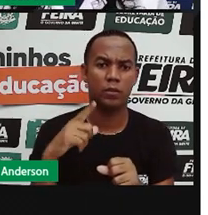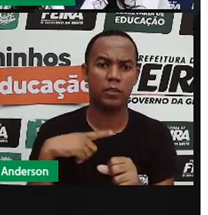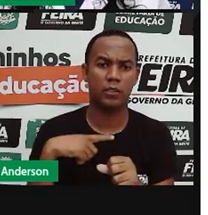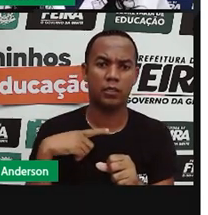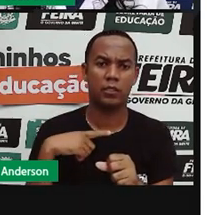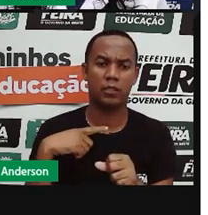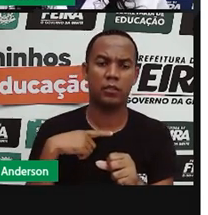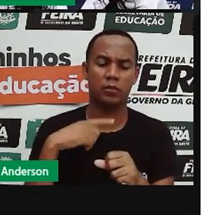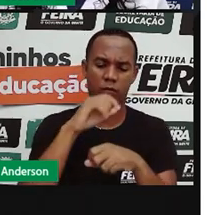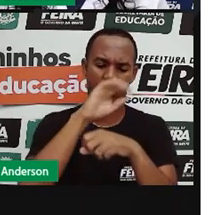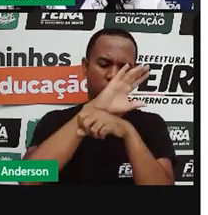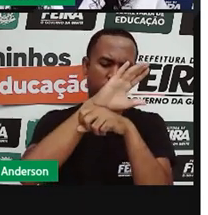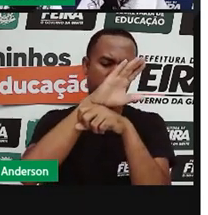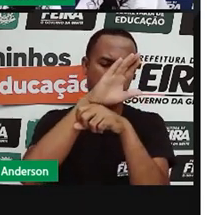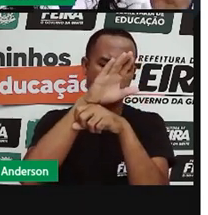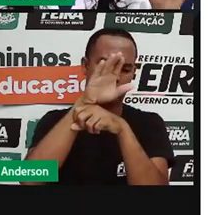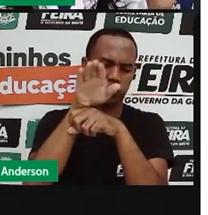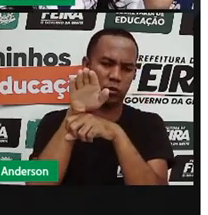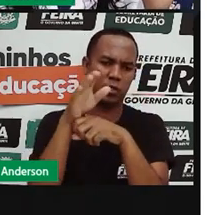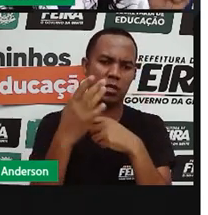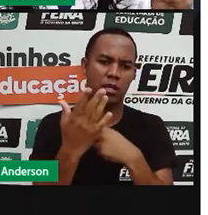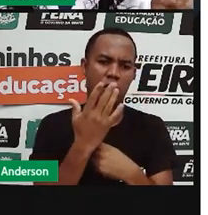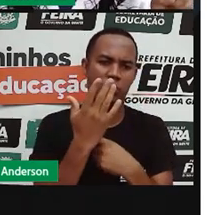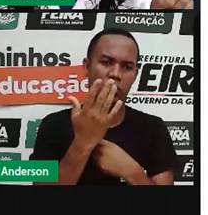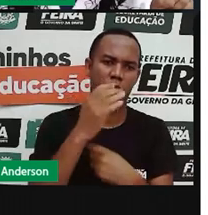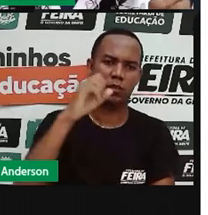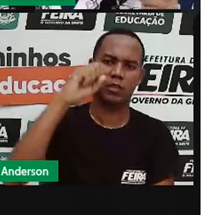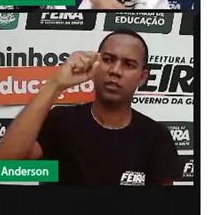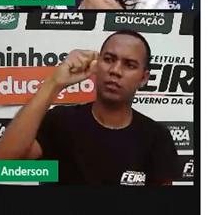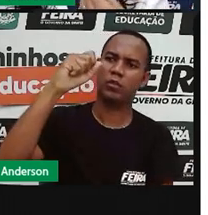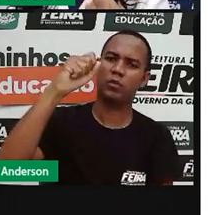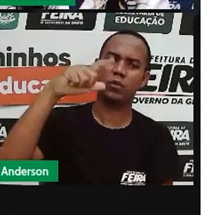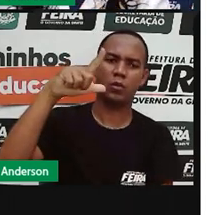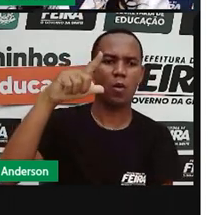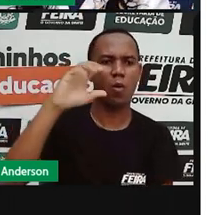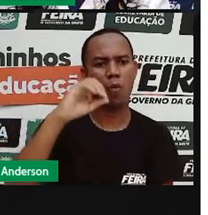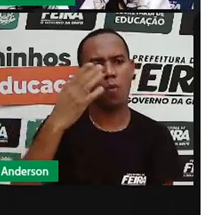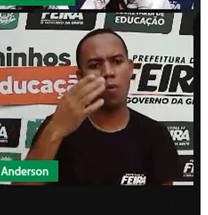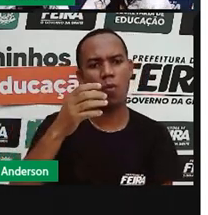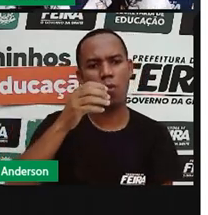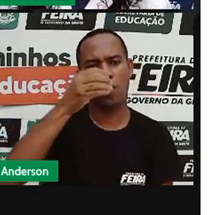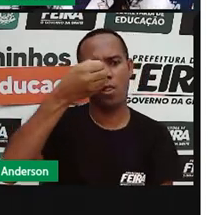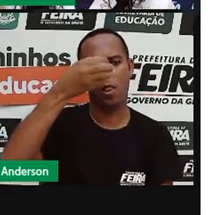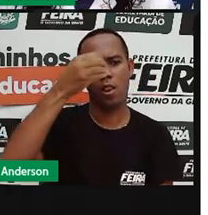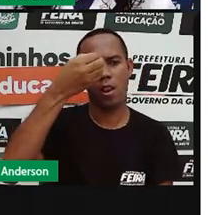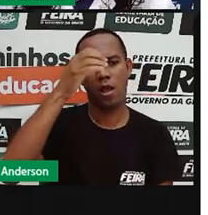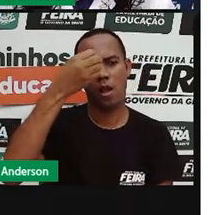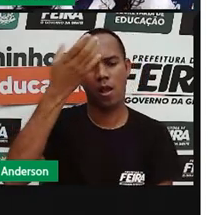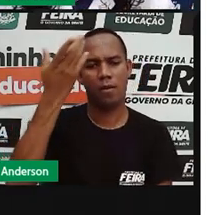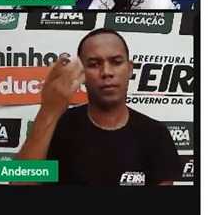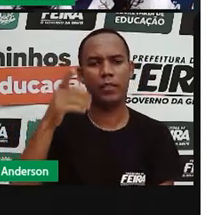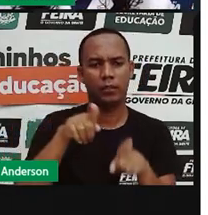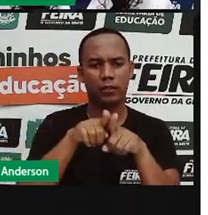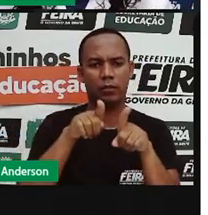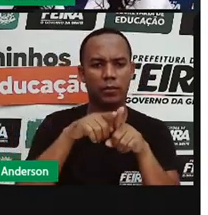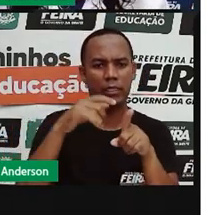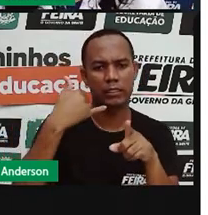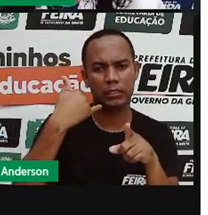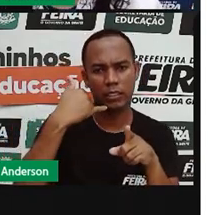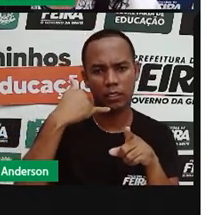recebe uma fonte de luz. Pode ser o Sol, a lâmpada, a lanterna do celular,